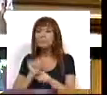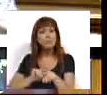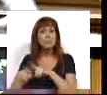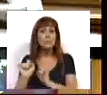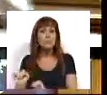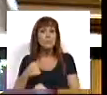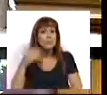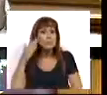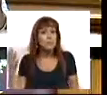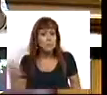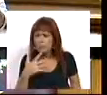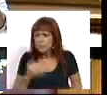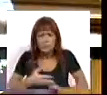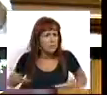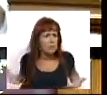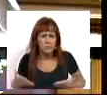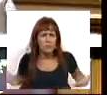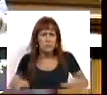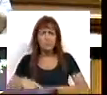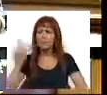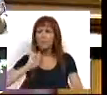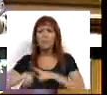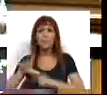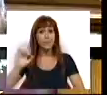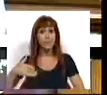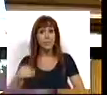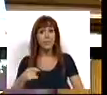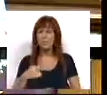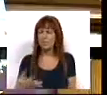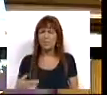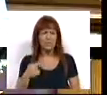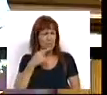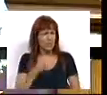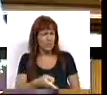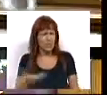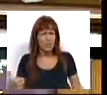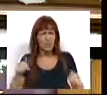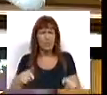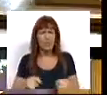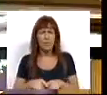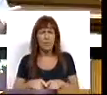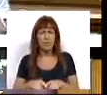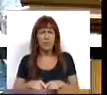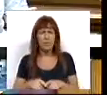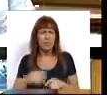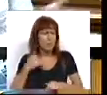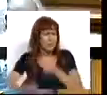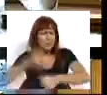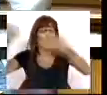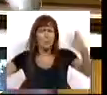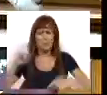políticas. Eu acho inacreditável que a senhora deputada do CDS tenha vindo dizer que isto cada ano está melhor.